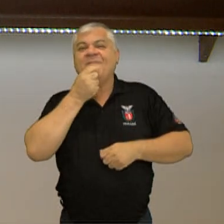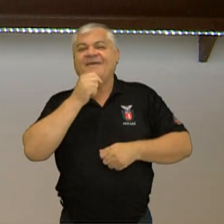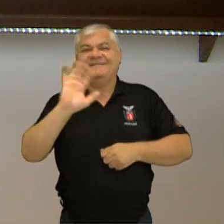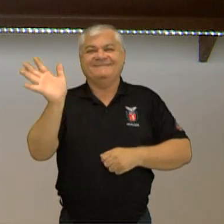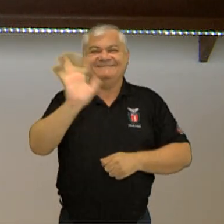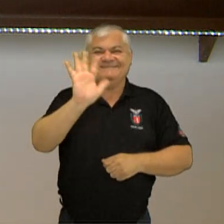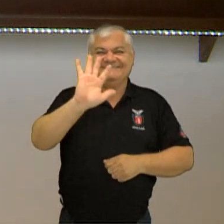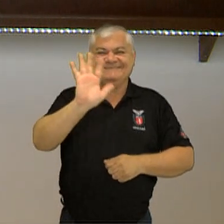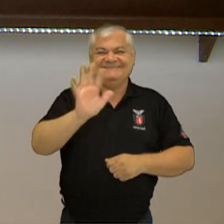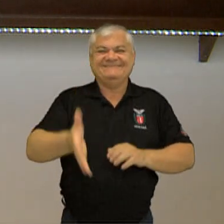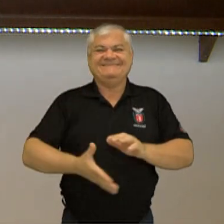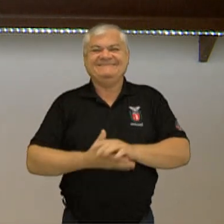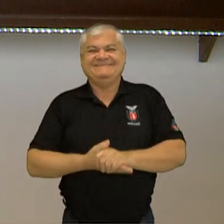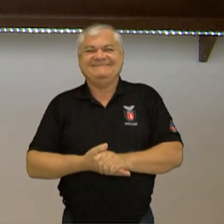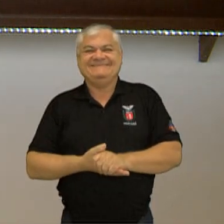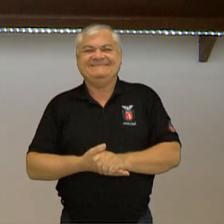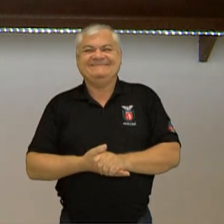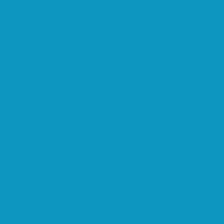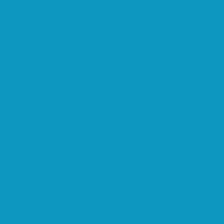Até a próxima, se Deus quiser.